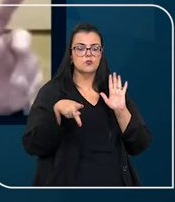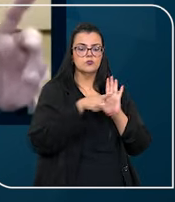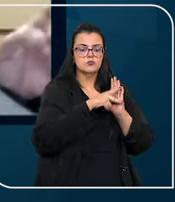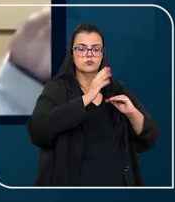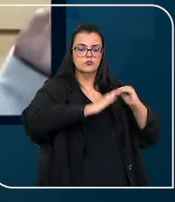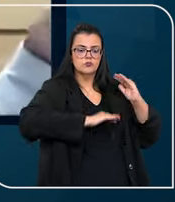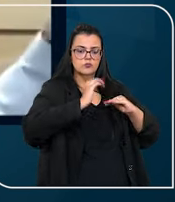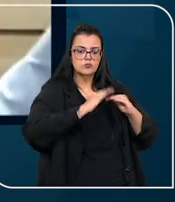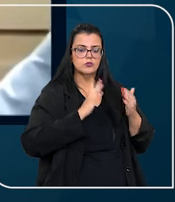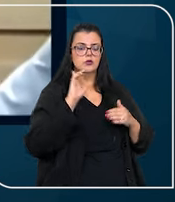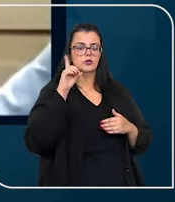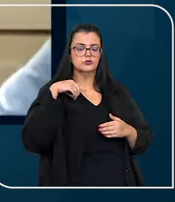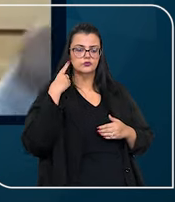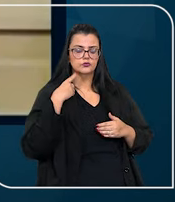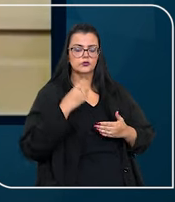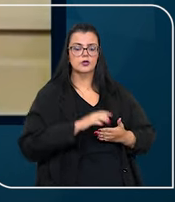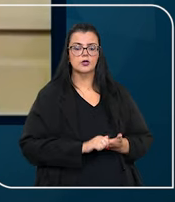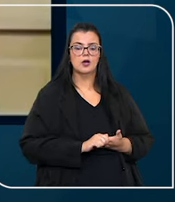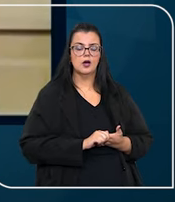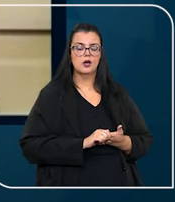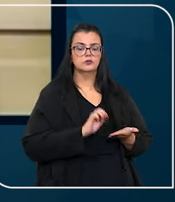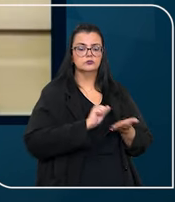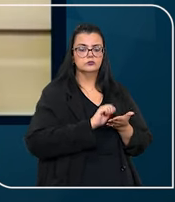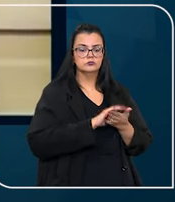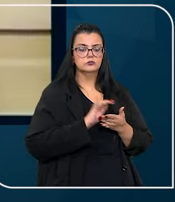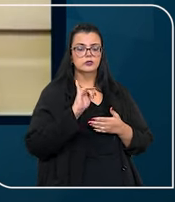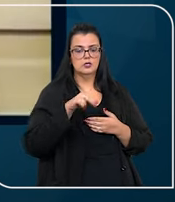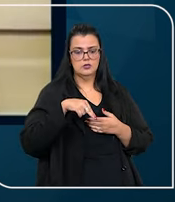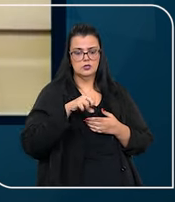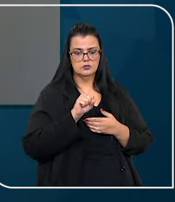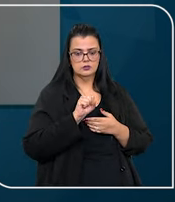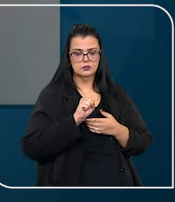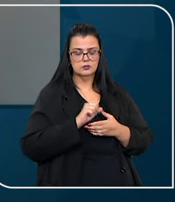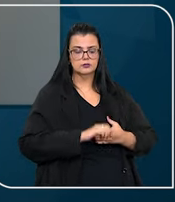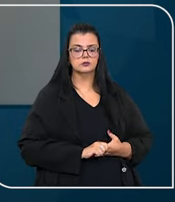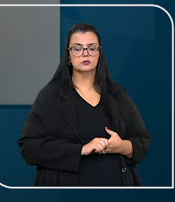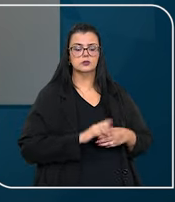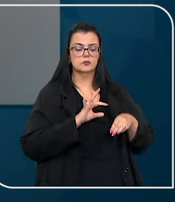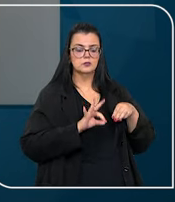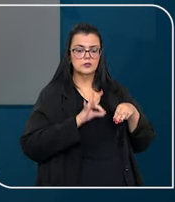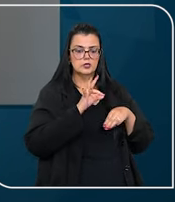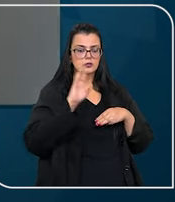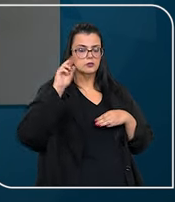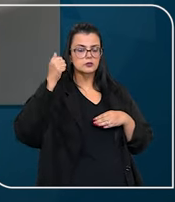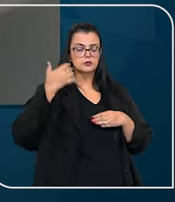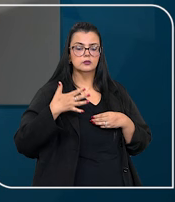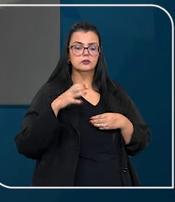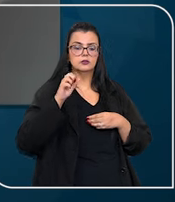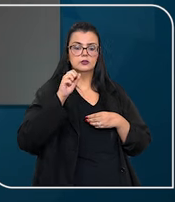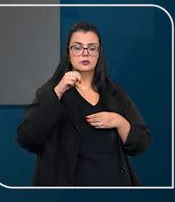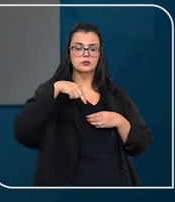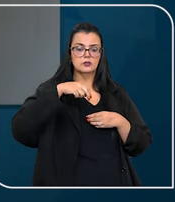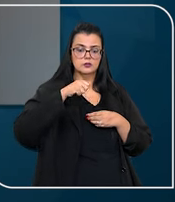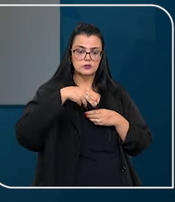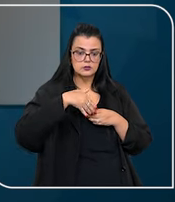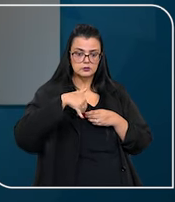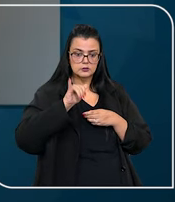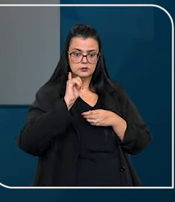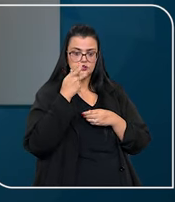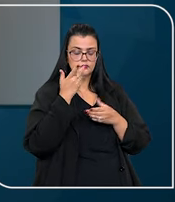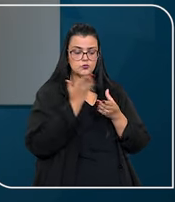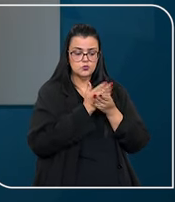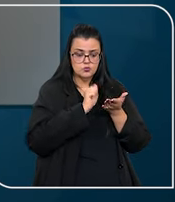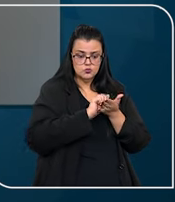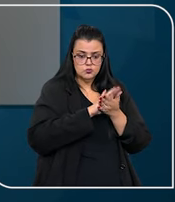resultado da atuação do advogado na demanda previdenciária. Segundo a ministra relatora, Nancy Andrigue, o